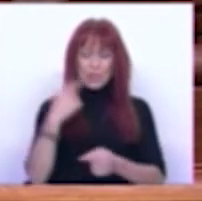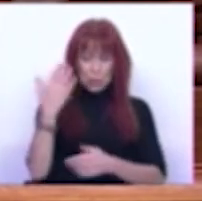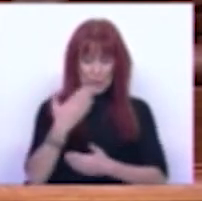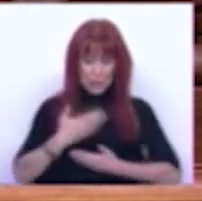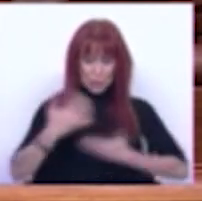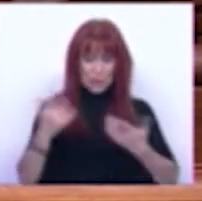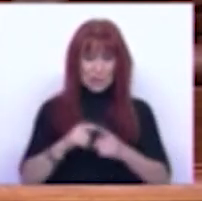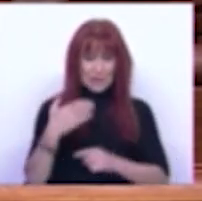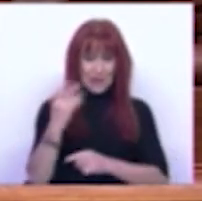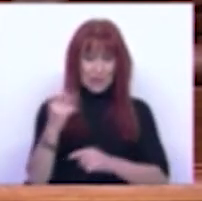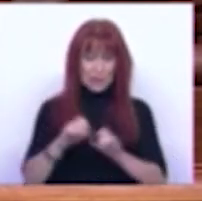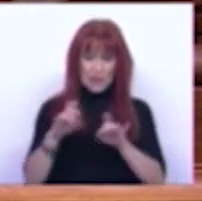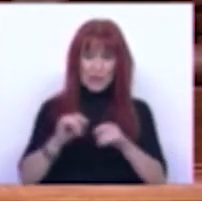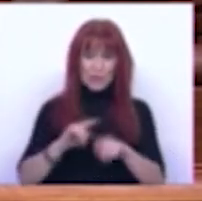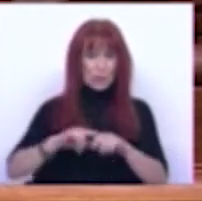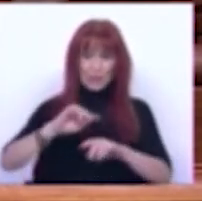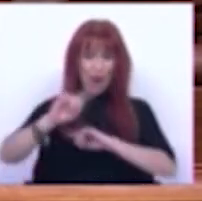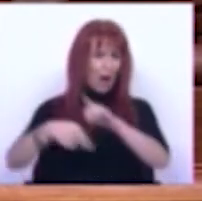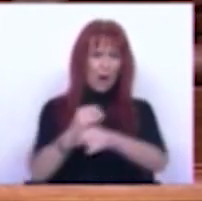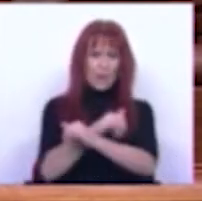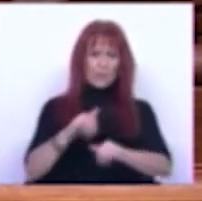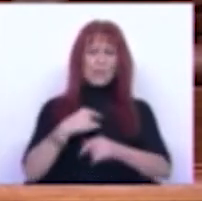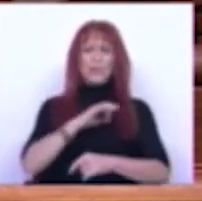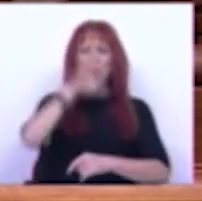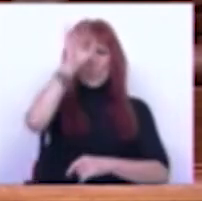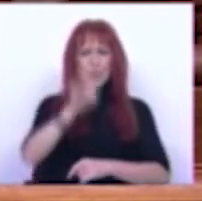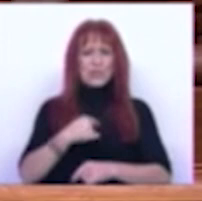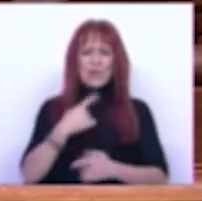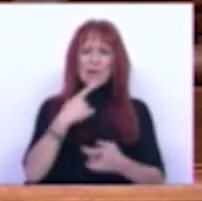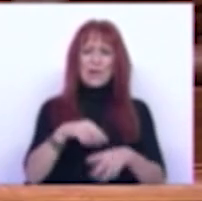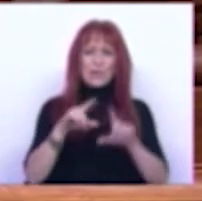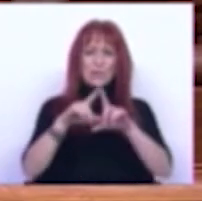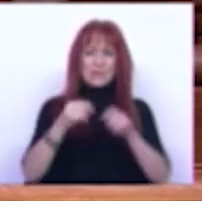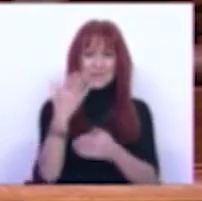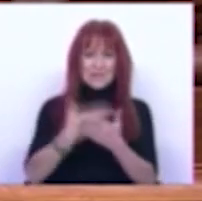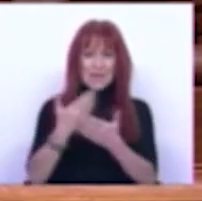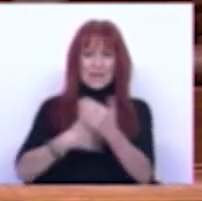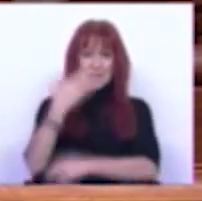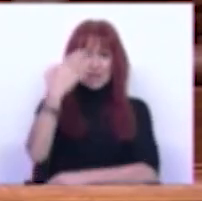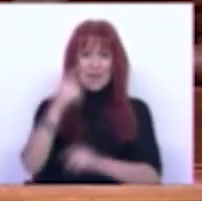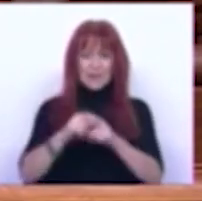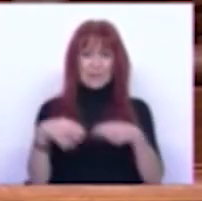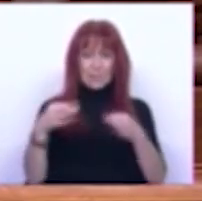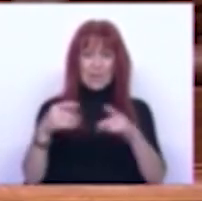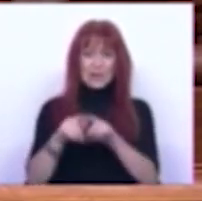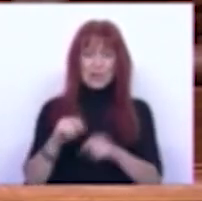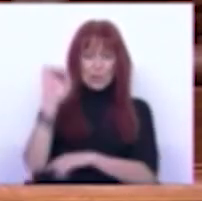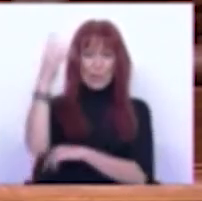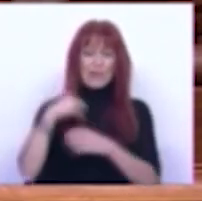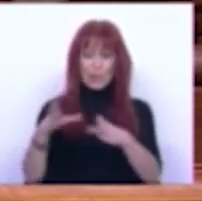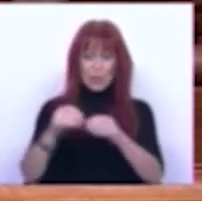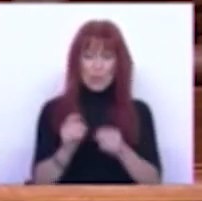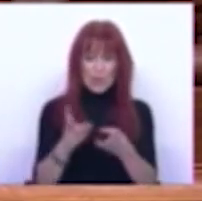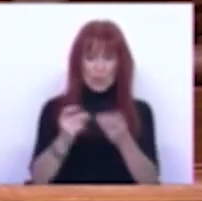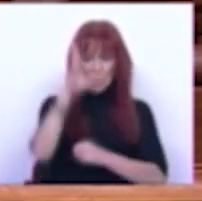que temos sete anos para evitar o ponto não retorno, o senhor primeiro-ministro assinou com as sete páginas de propostas do PAN que foram acolhidas no orçamento do Estado.